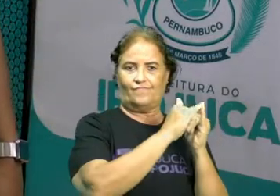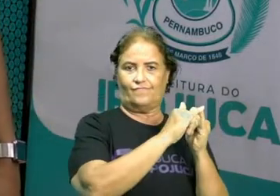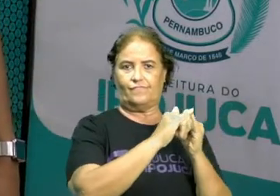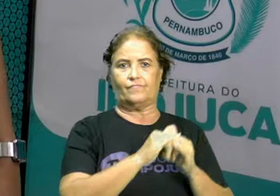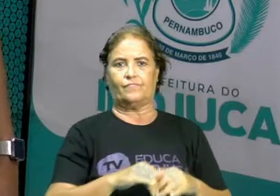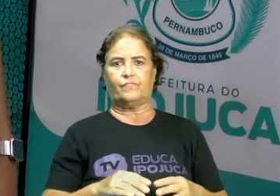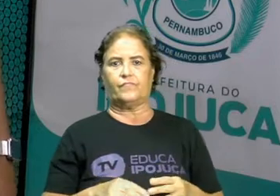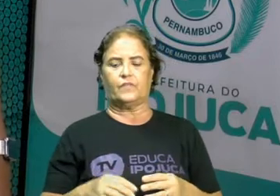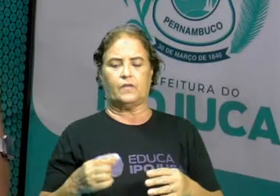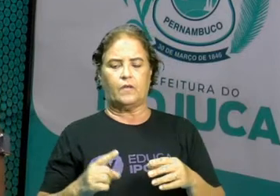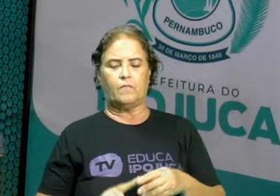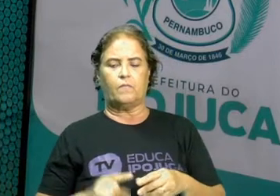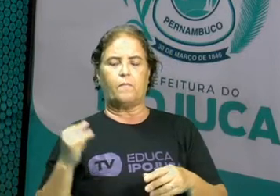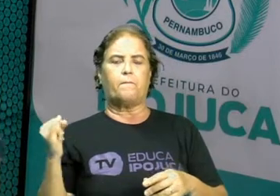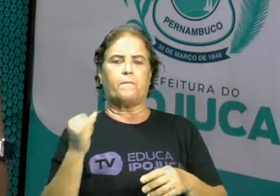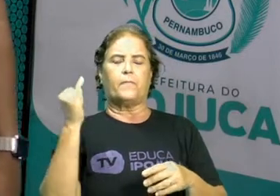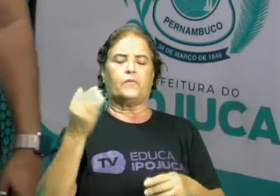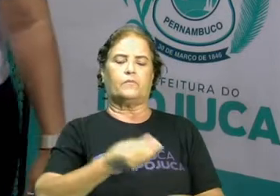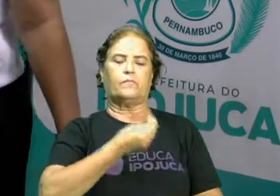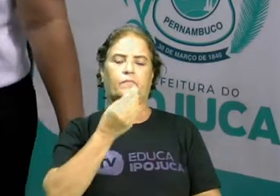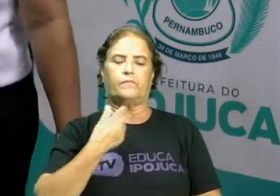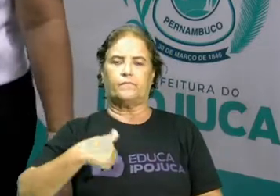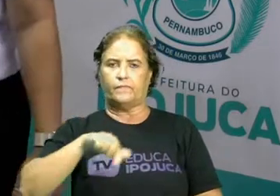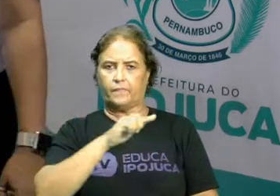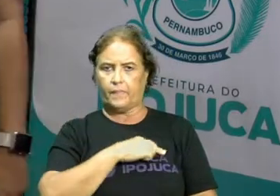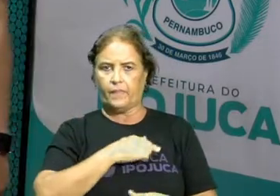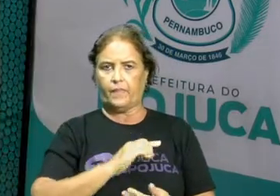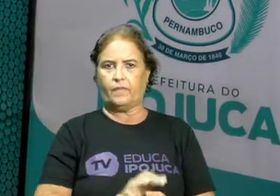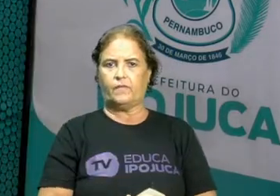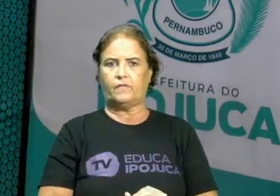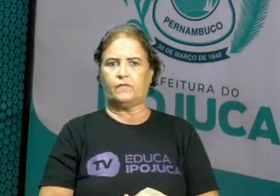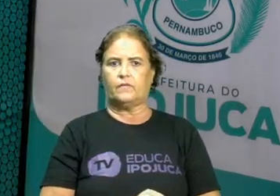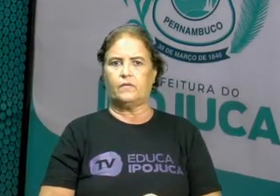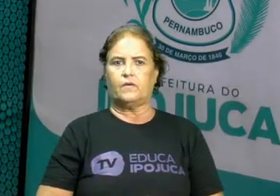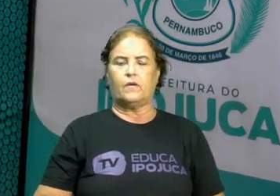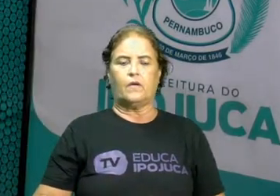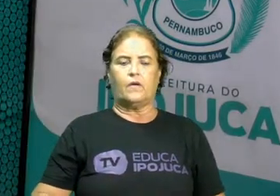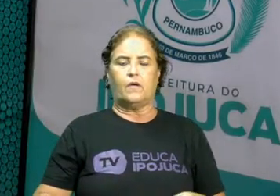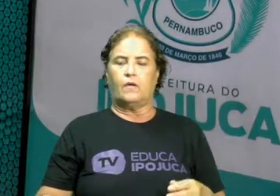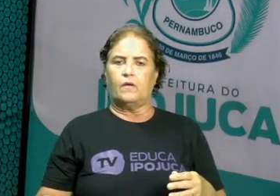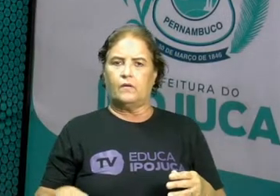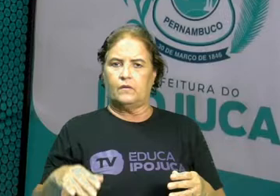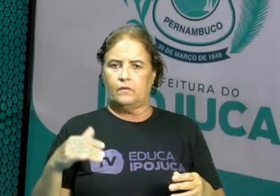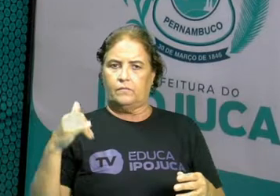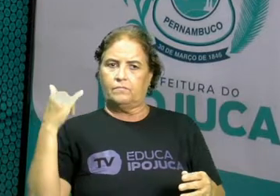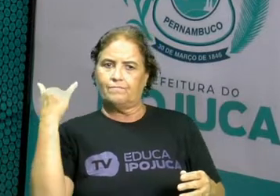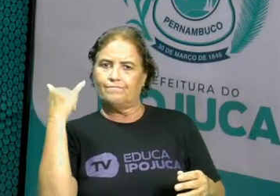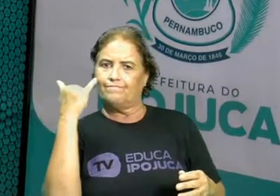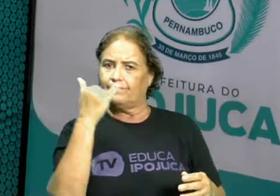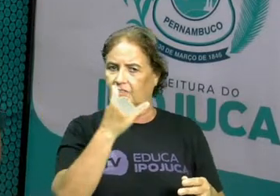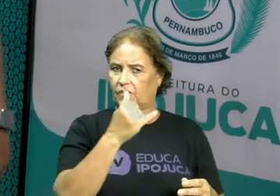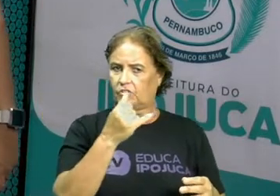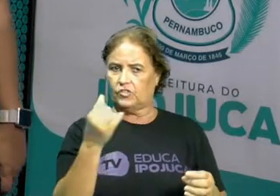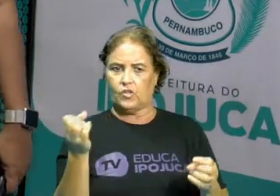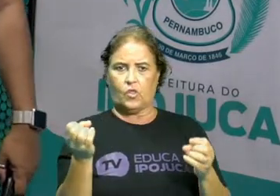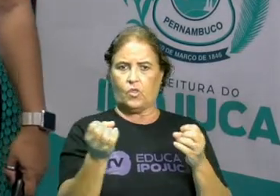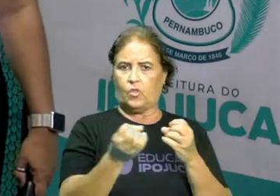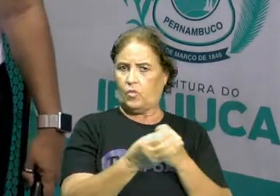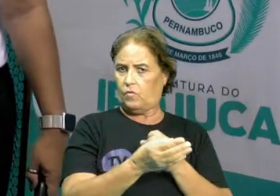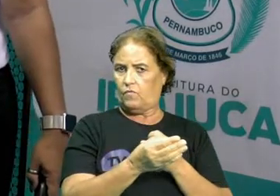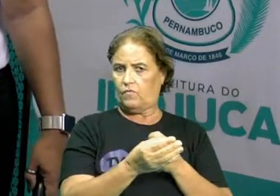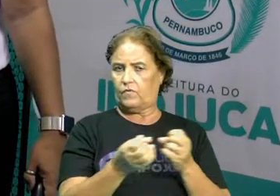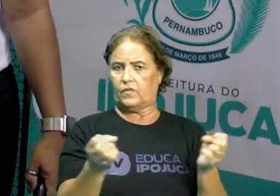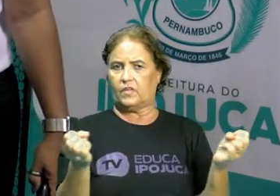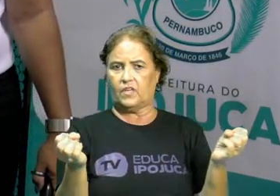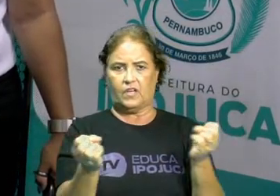começar. Primeiro ponto que a gente tem que entender é energia não renovável. Aquela energia que acaba.